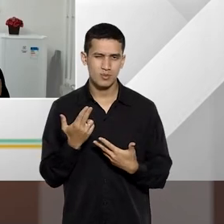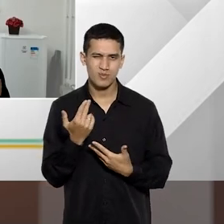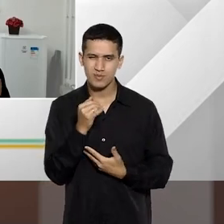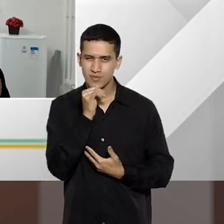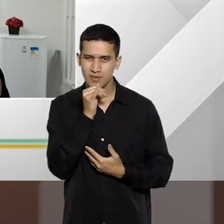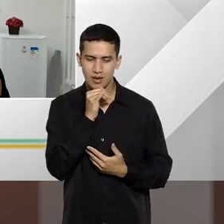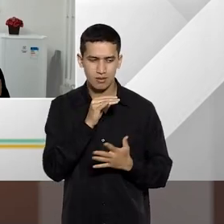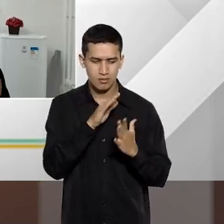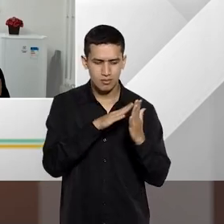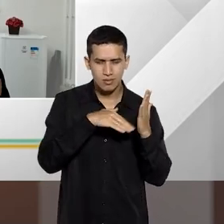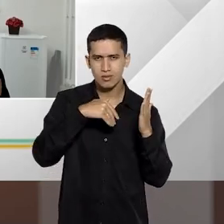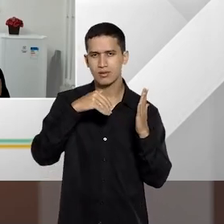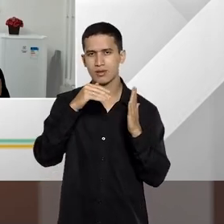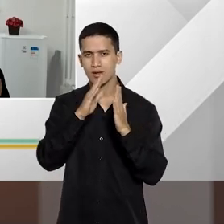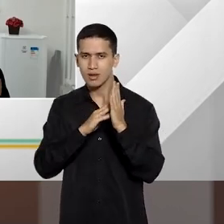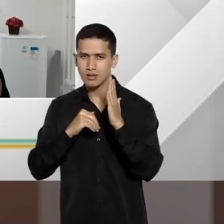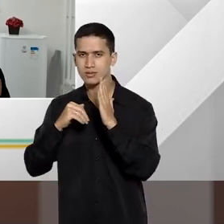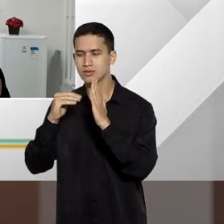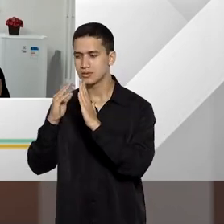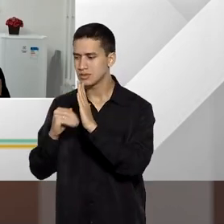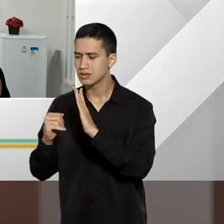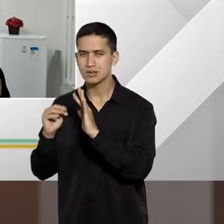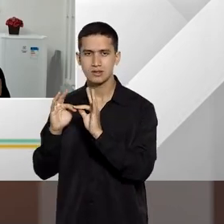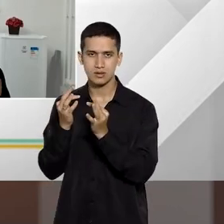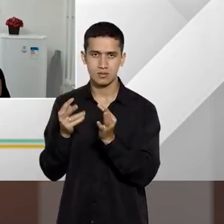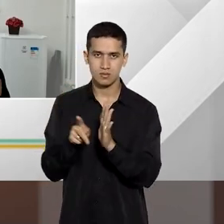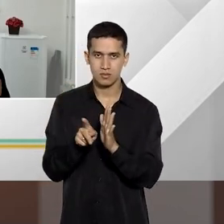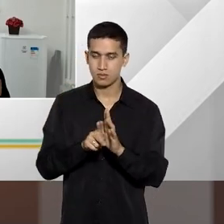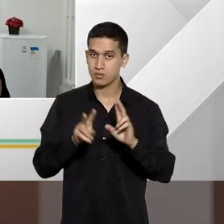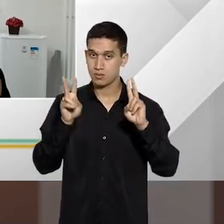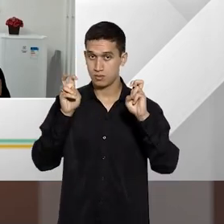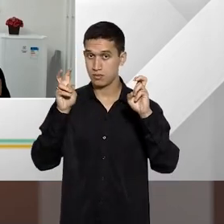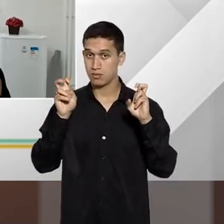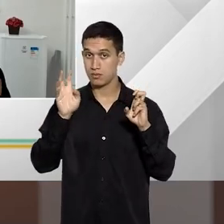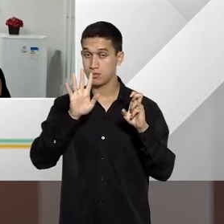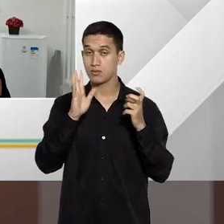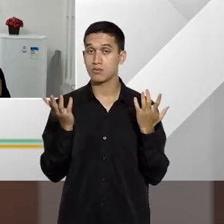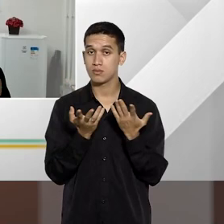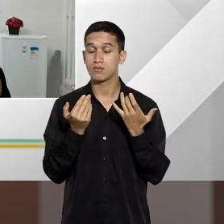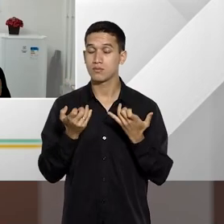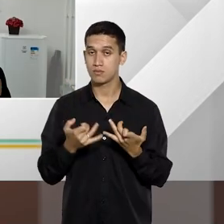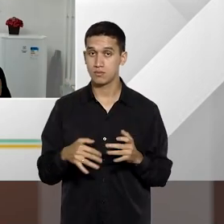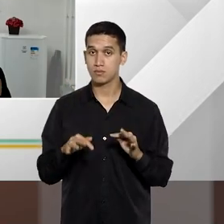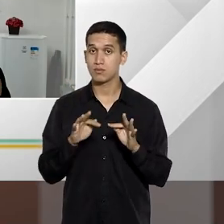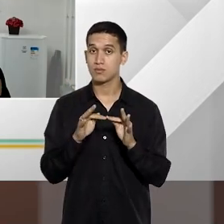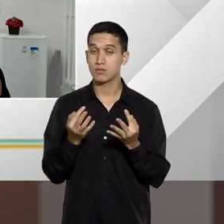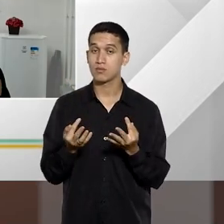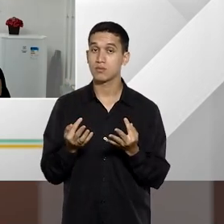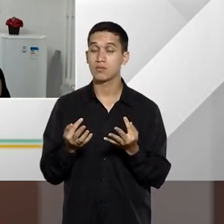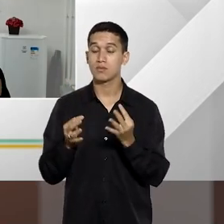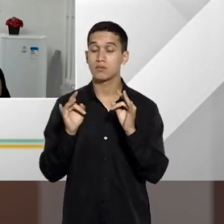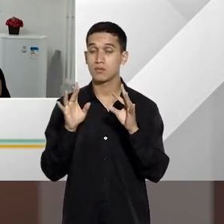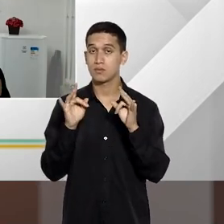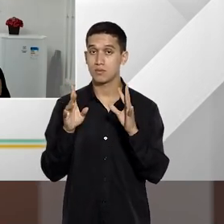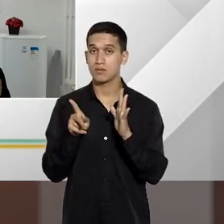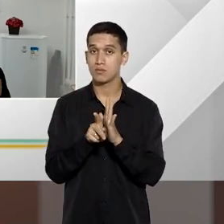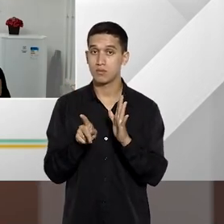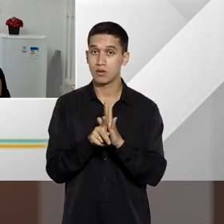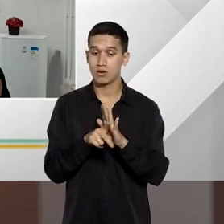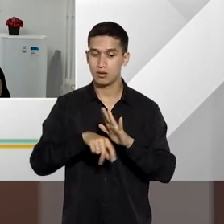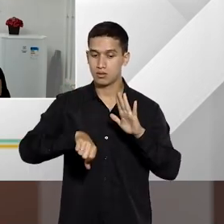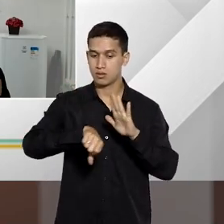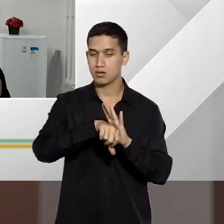os assuntos das espécies de concurso de crime. Agora, gente vai falar especialmente sobre o crime continuado. Quais são,